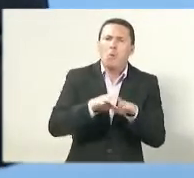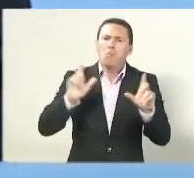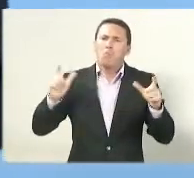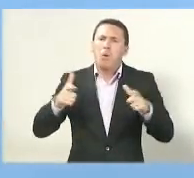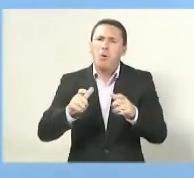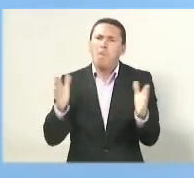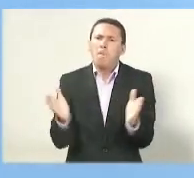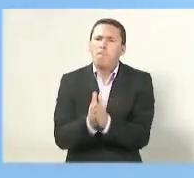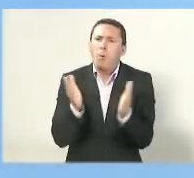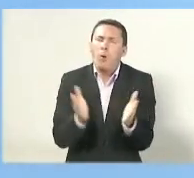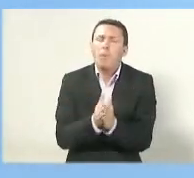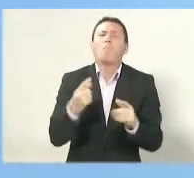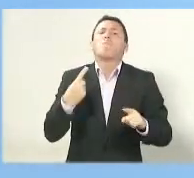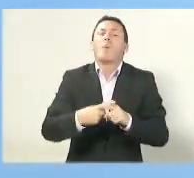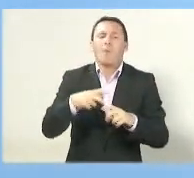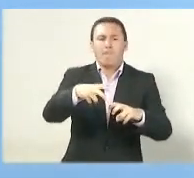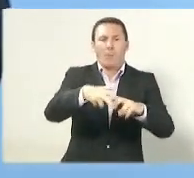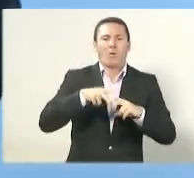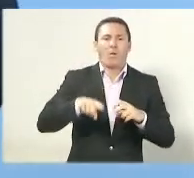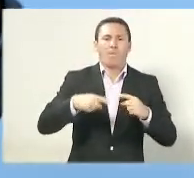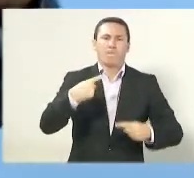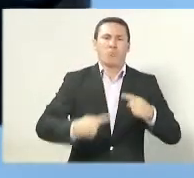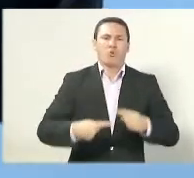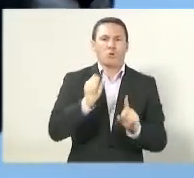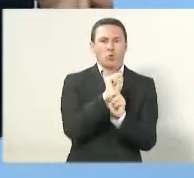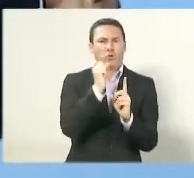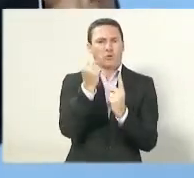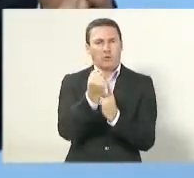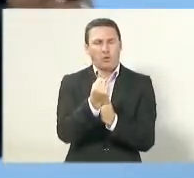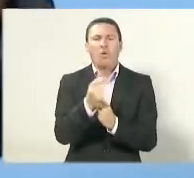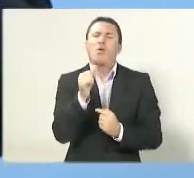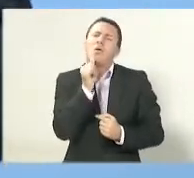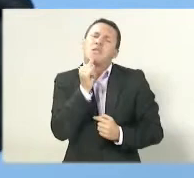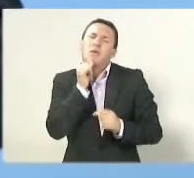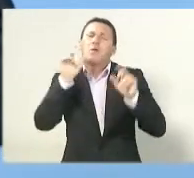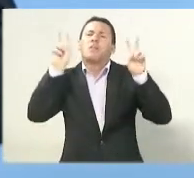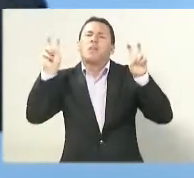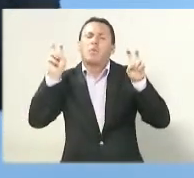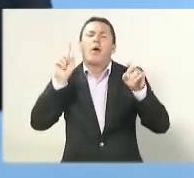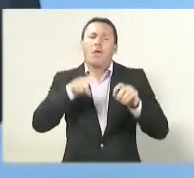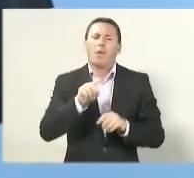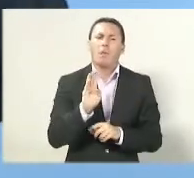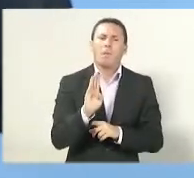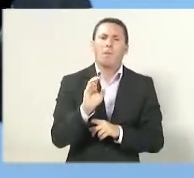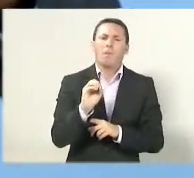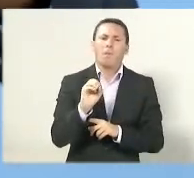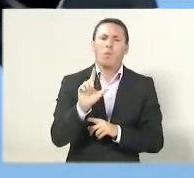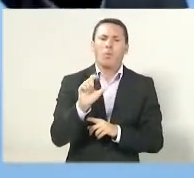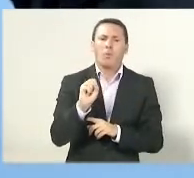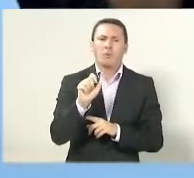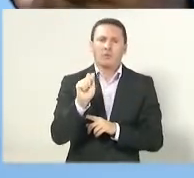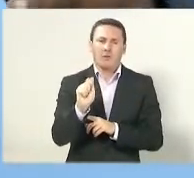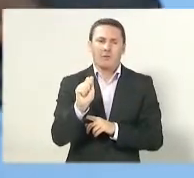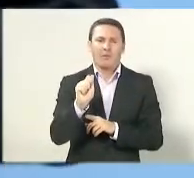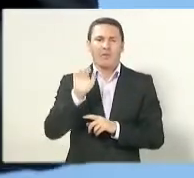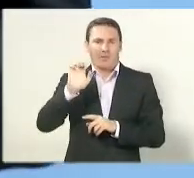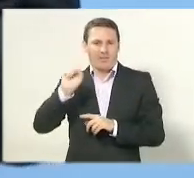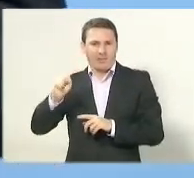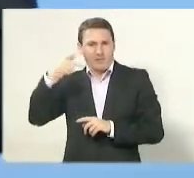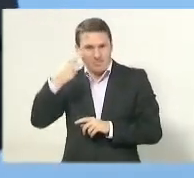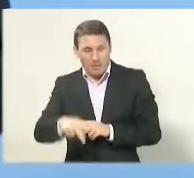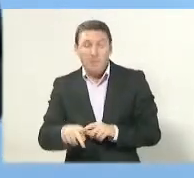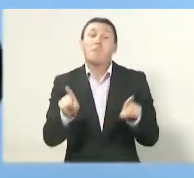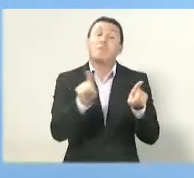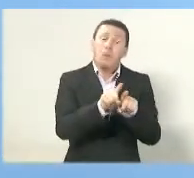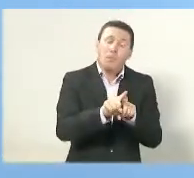que atende em torno de 20 mil pessoas, e ele citou o Bolsa Família do governo federal, que abrange quase 200 mil famílias